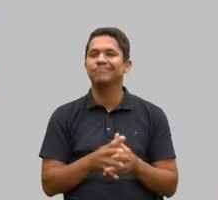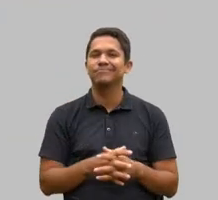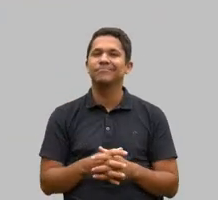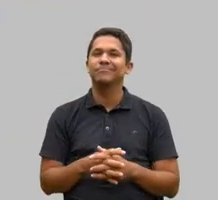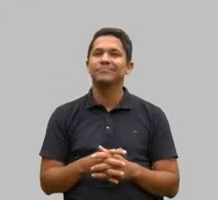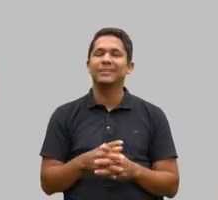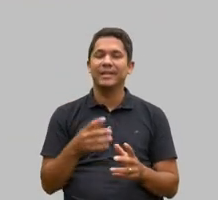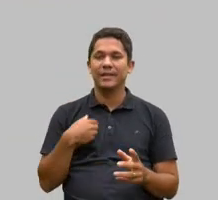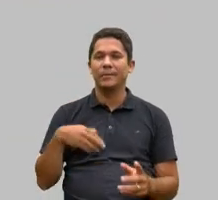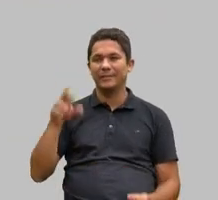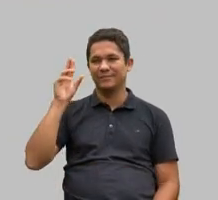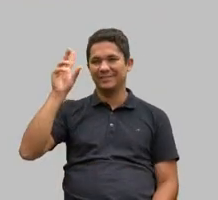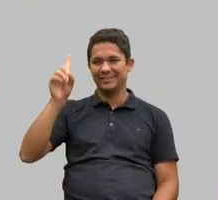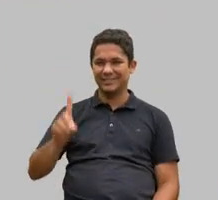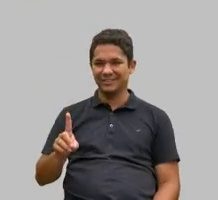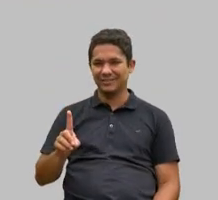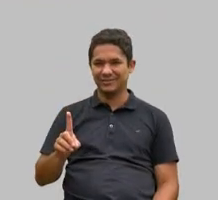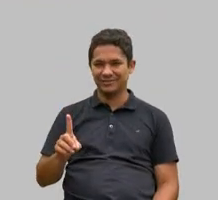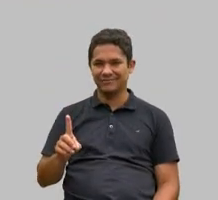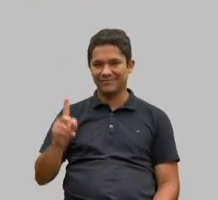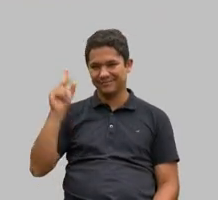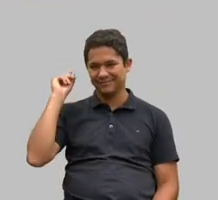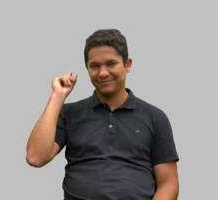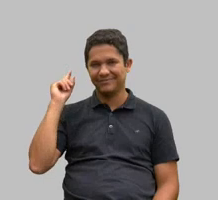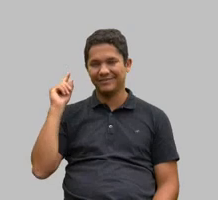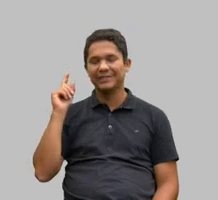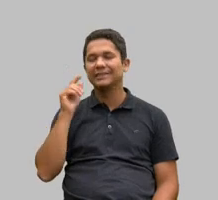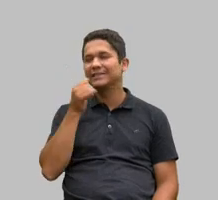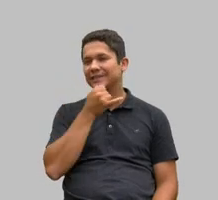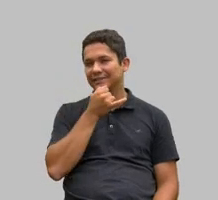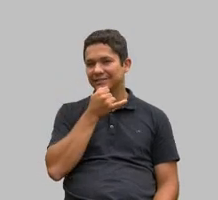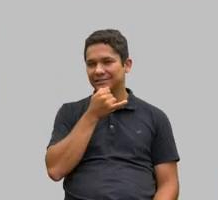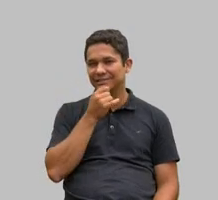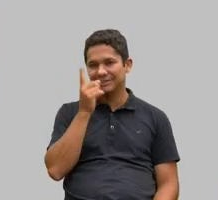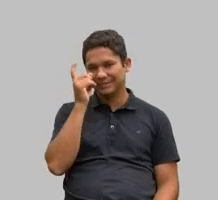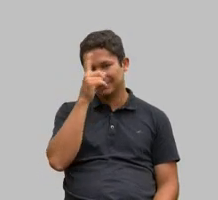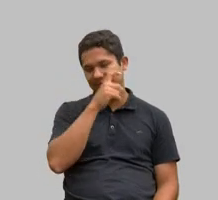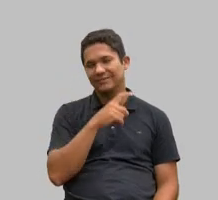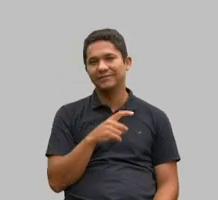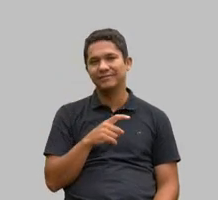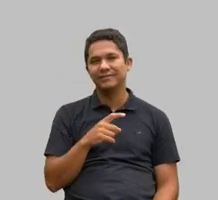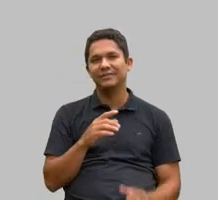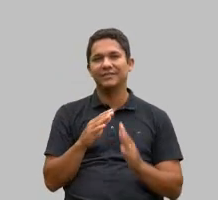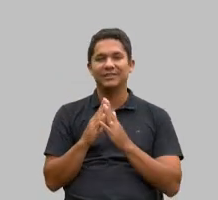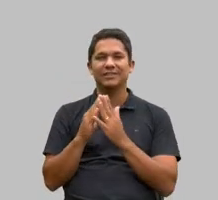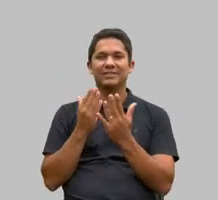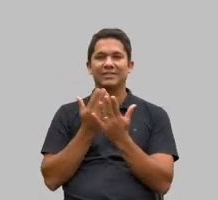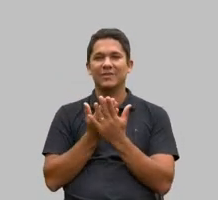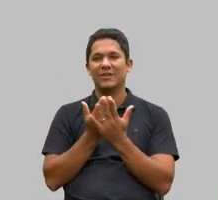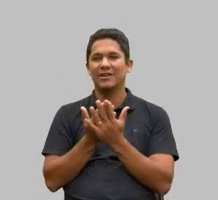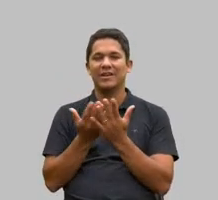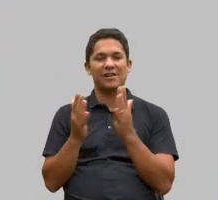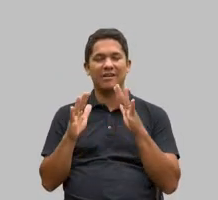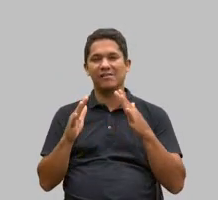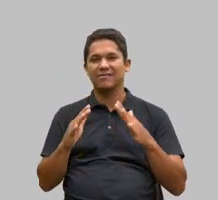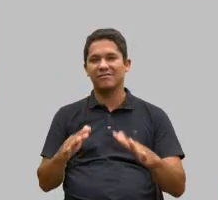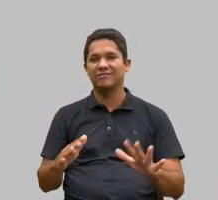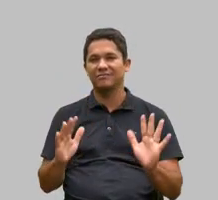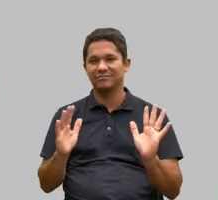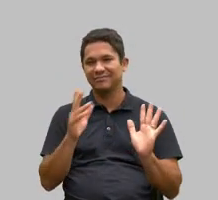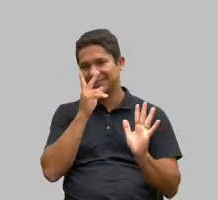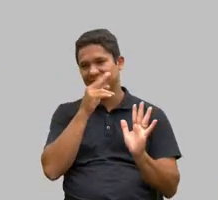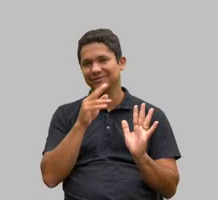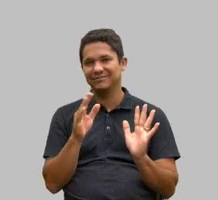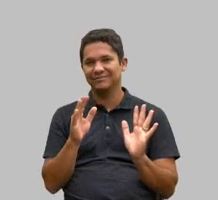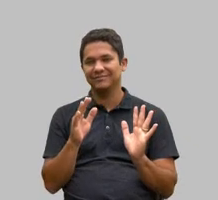direção da escola deputado era muito triste a escola estava meio no chão mas